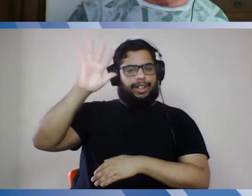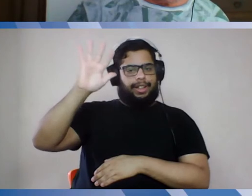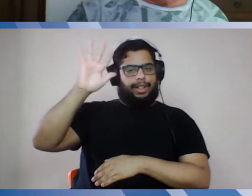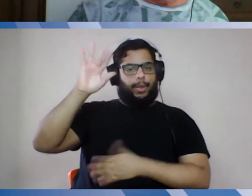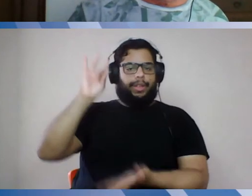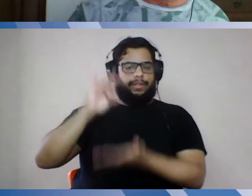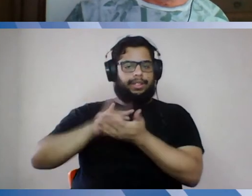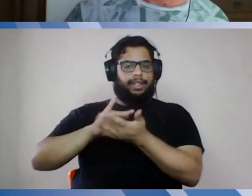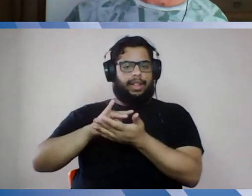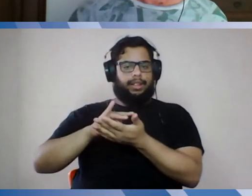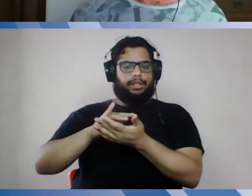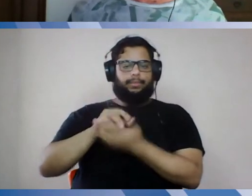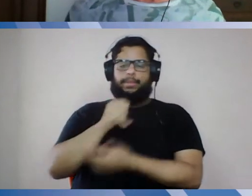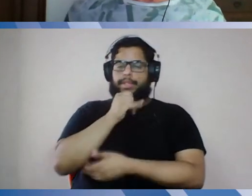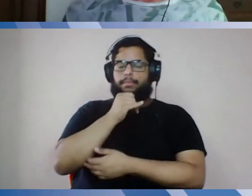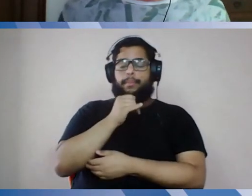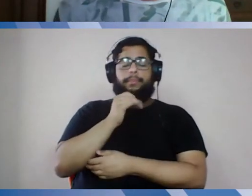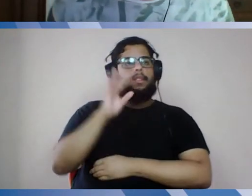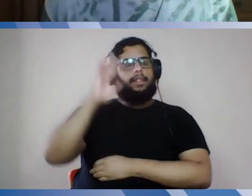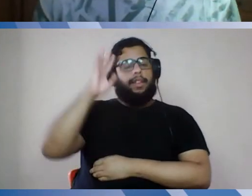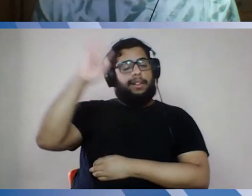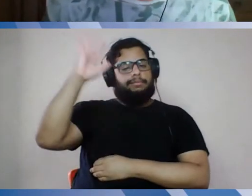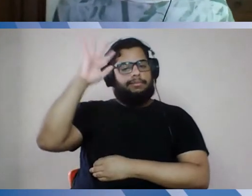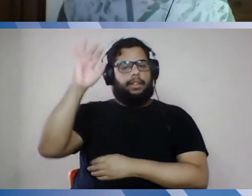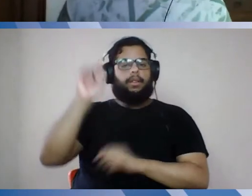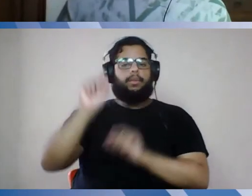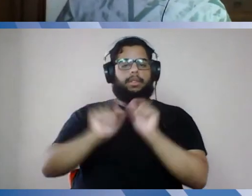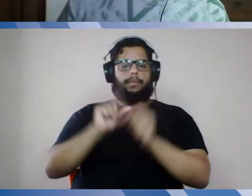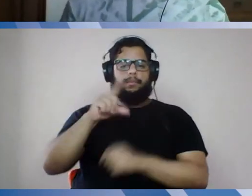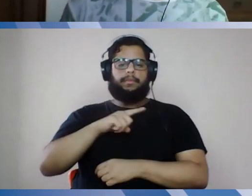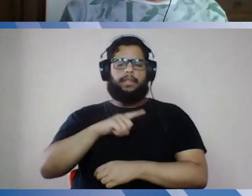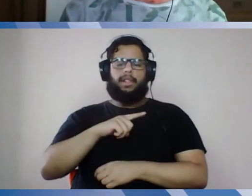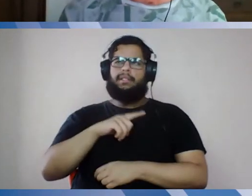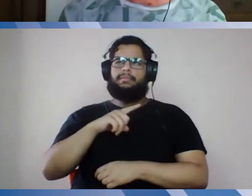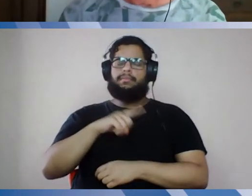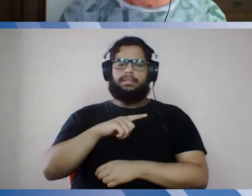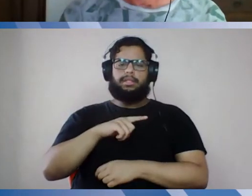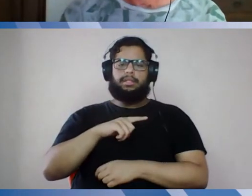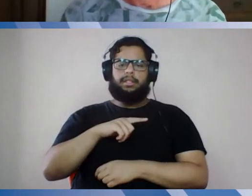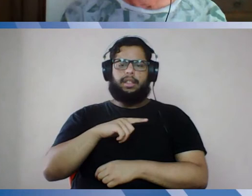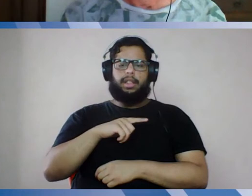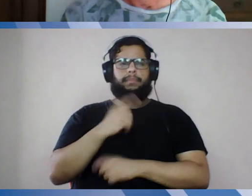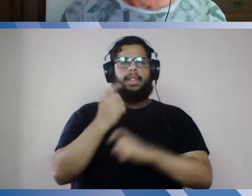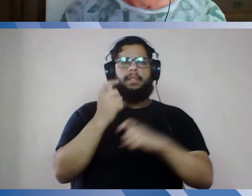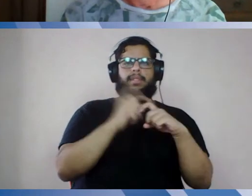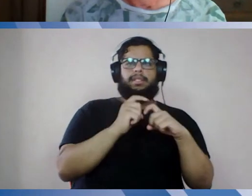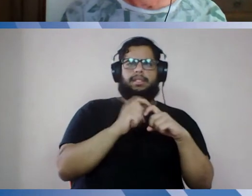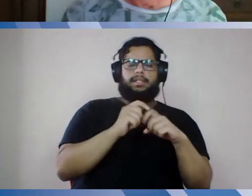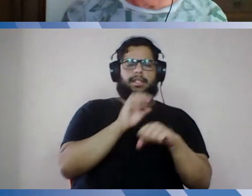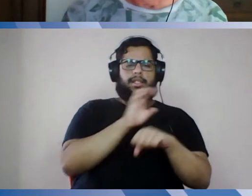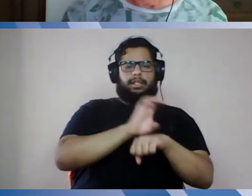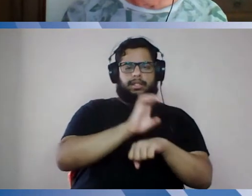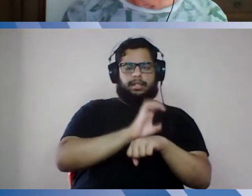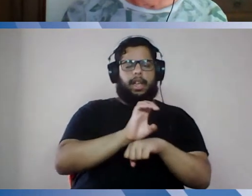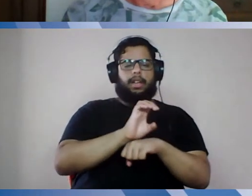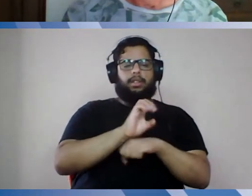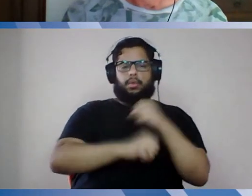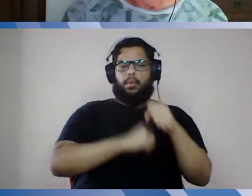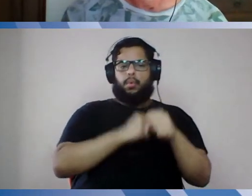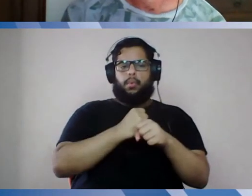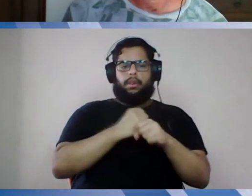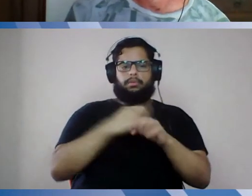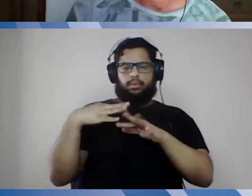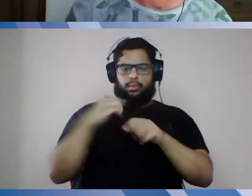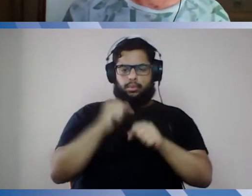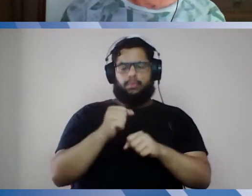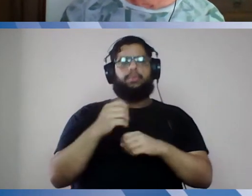a ideia era termos. Nós temos mais de um curso, Medicina tem estágio em todos os anos, Psicologia tem